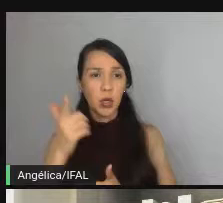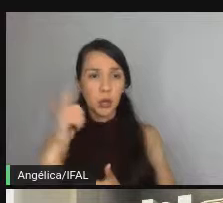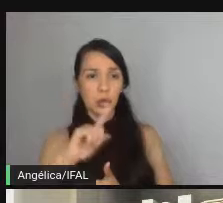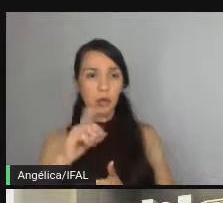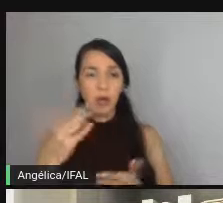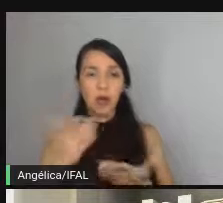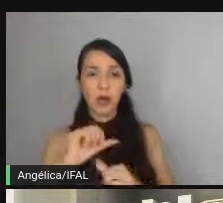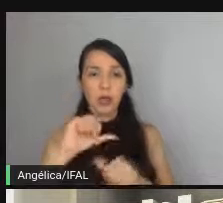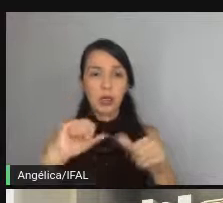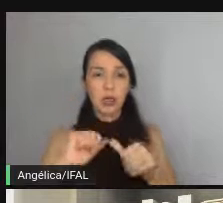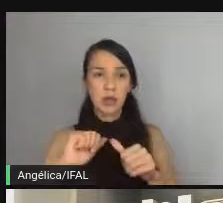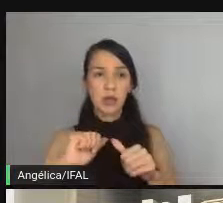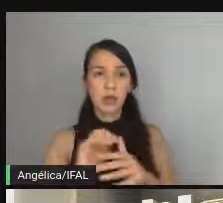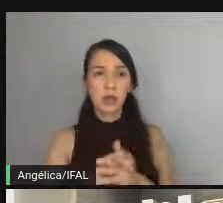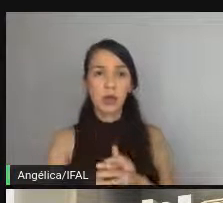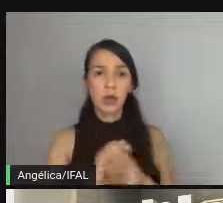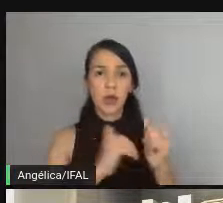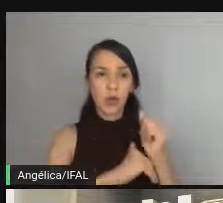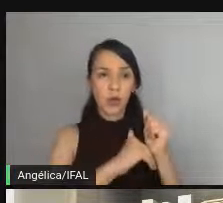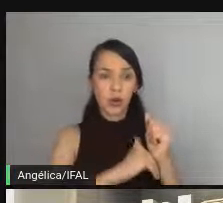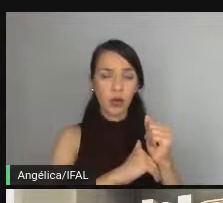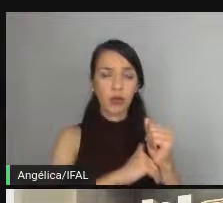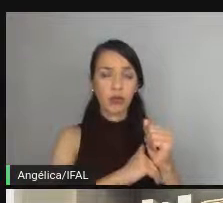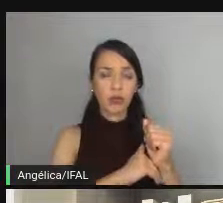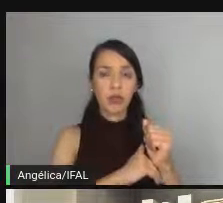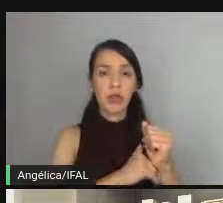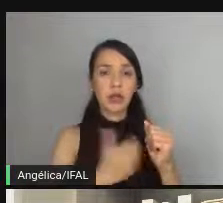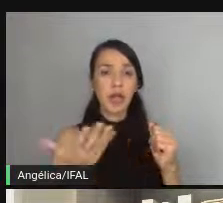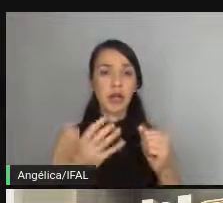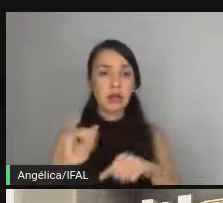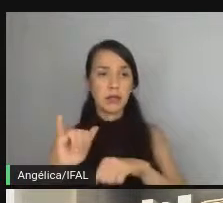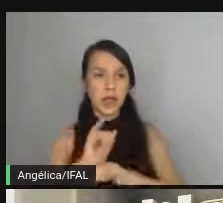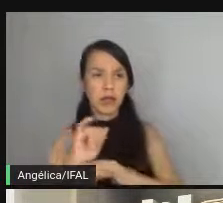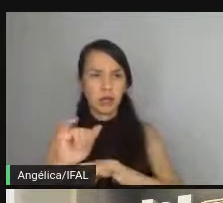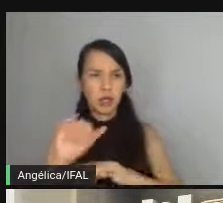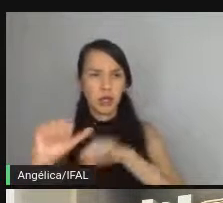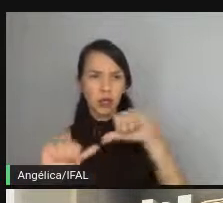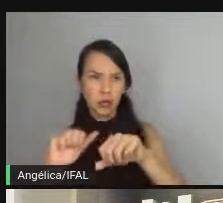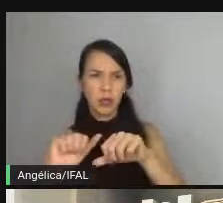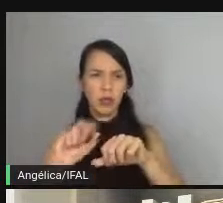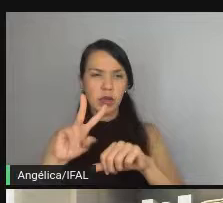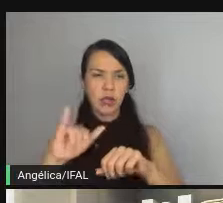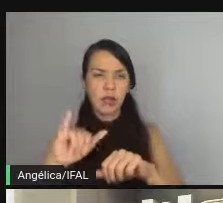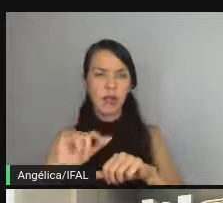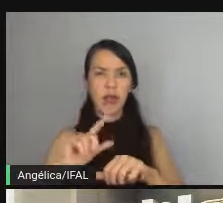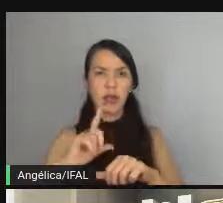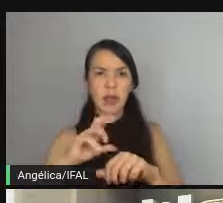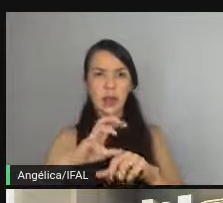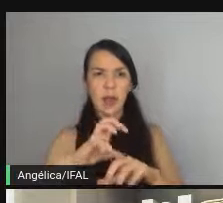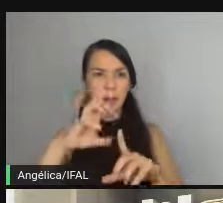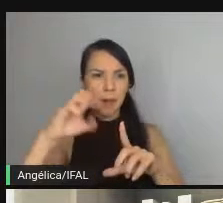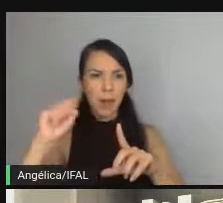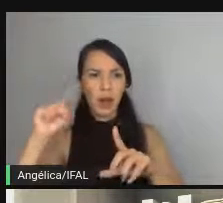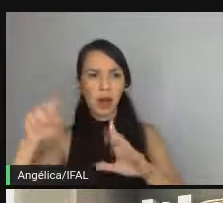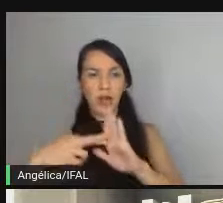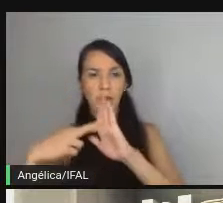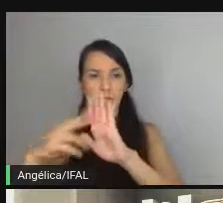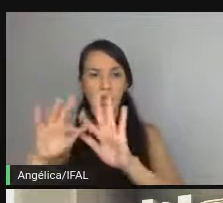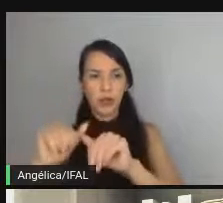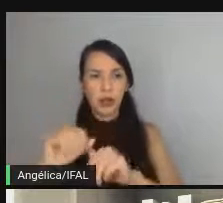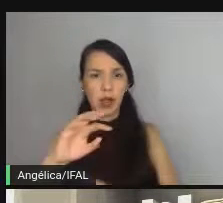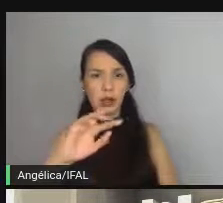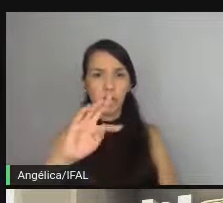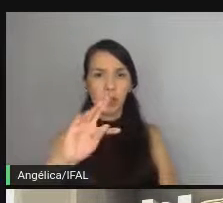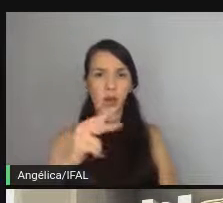substituindo o código estático pelo código dinâmico entre aspas que é o código que vai ser pego do resultado final do HTTP